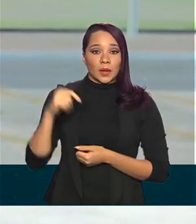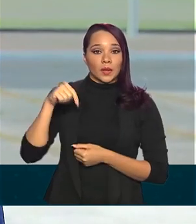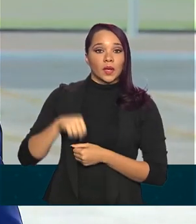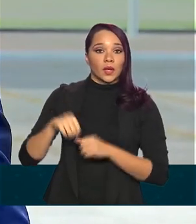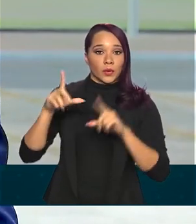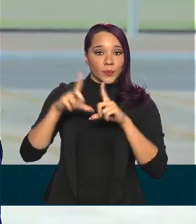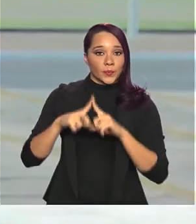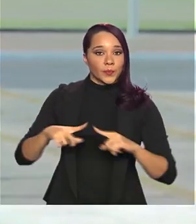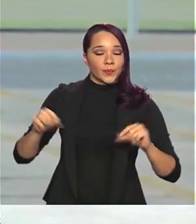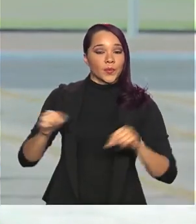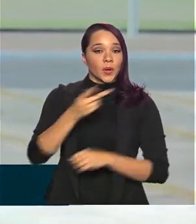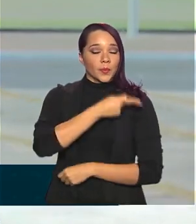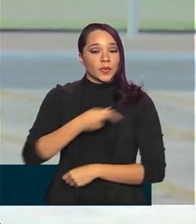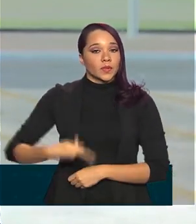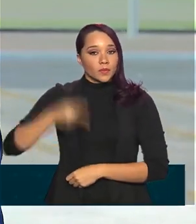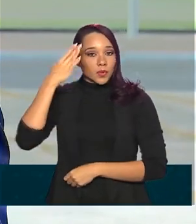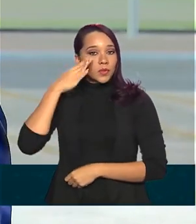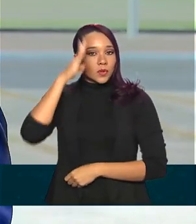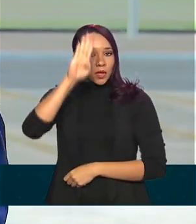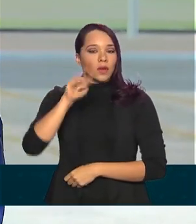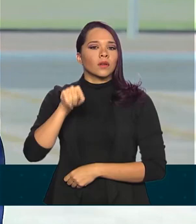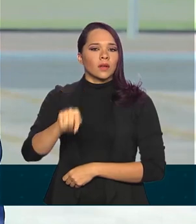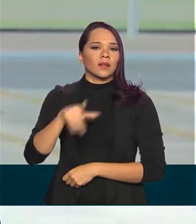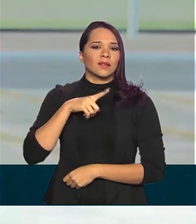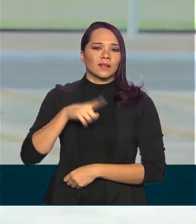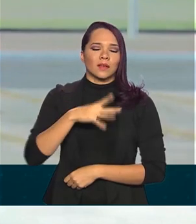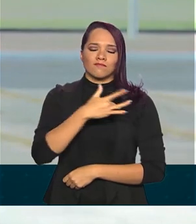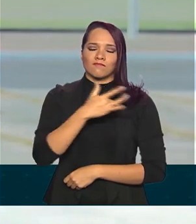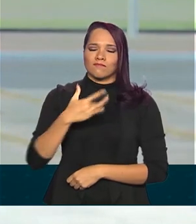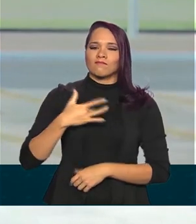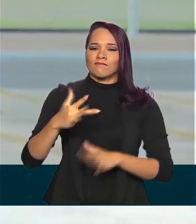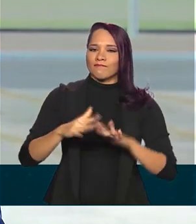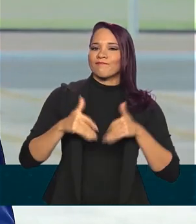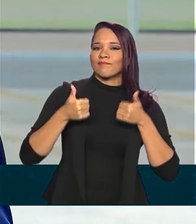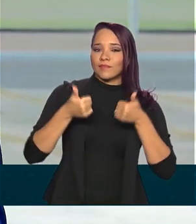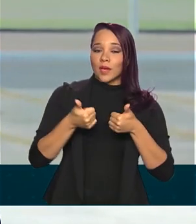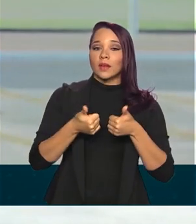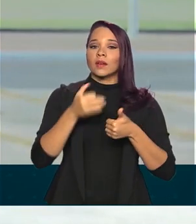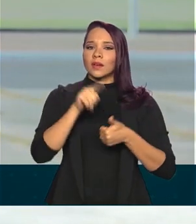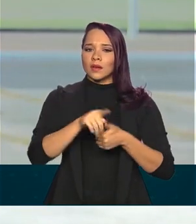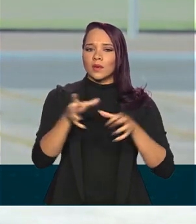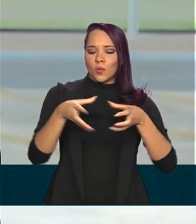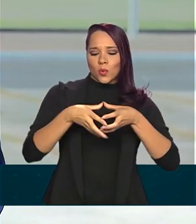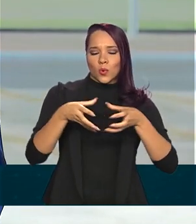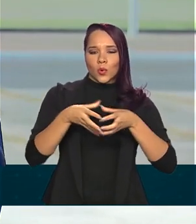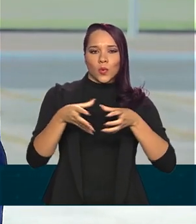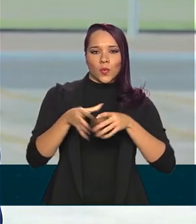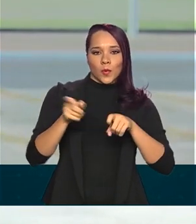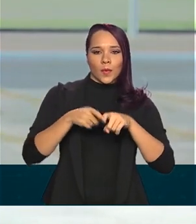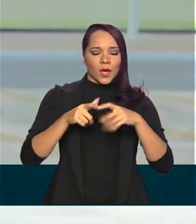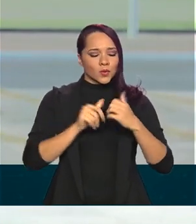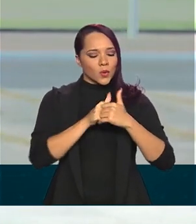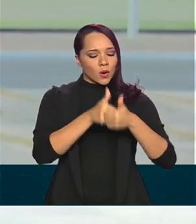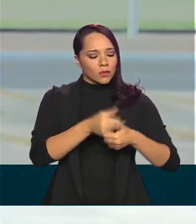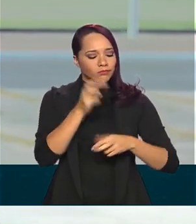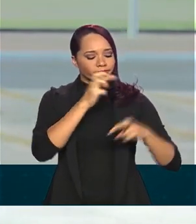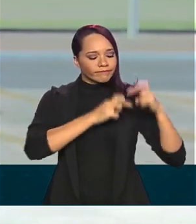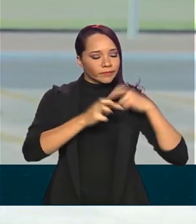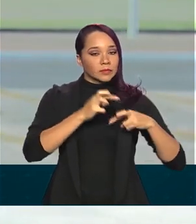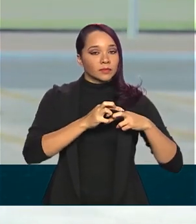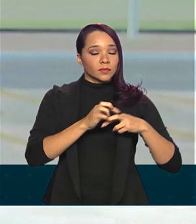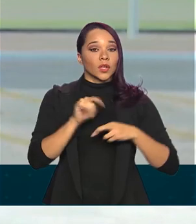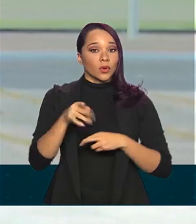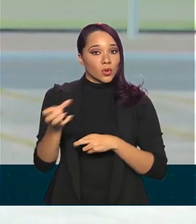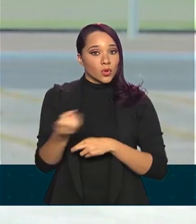Alvorada, o presidente Jair Bolsonaro tem boas condições de saúde e é acompanhado pela equipe médica. Em